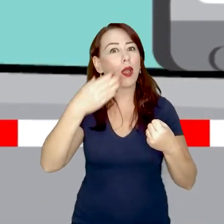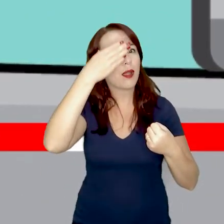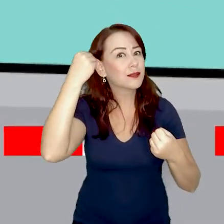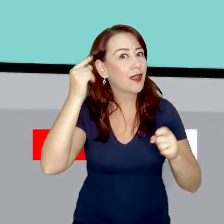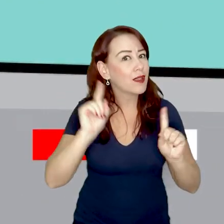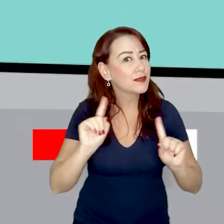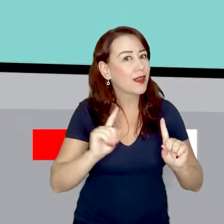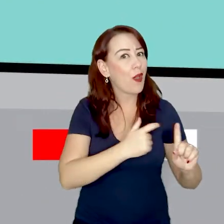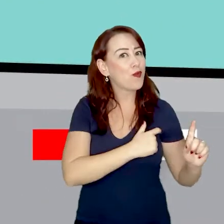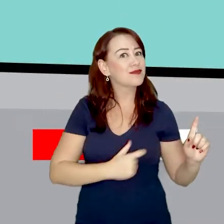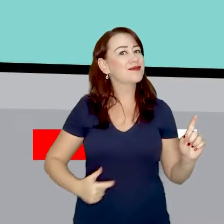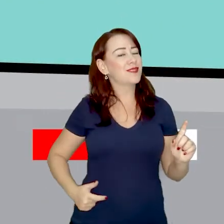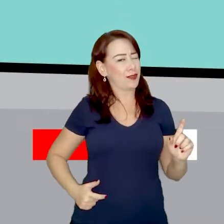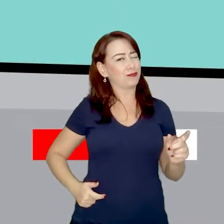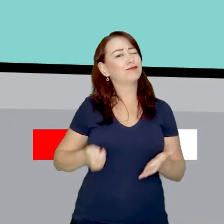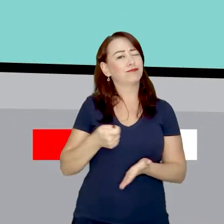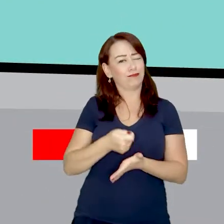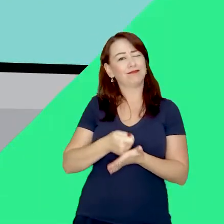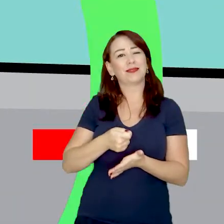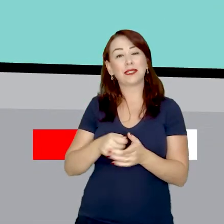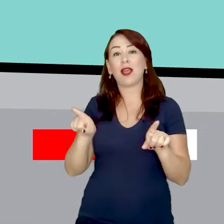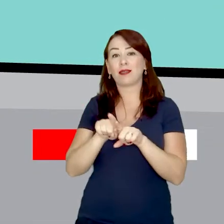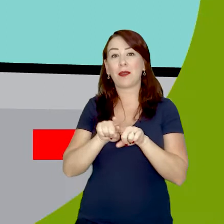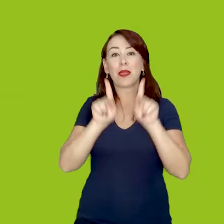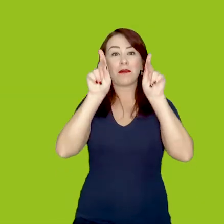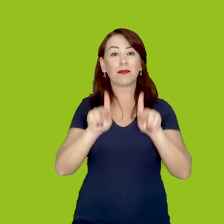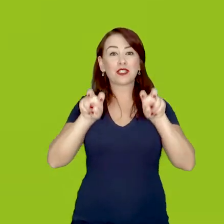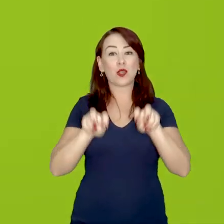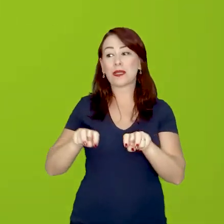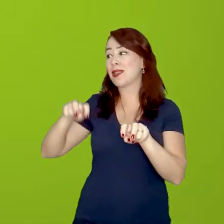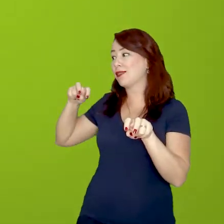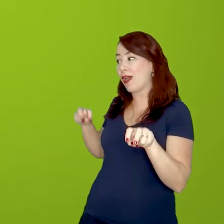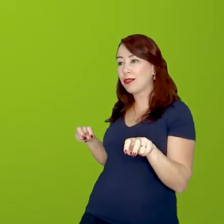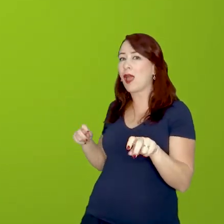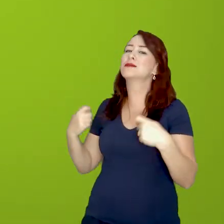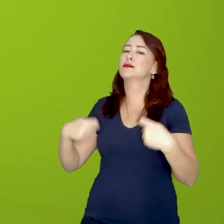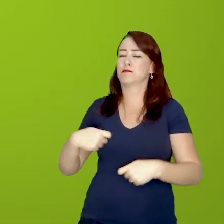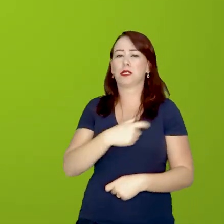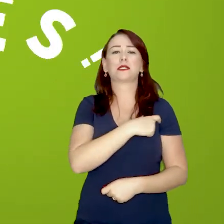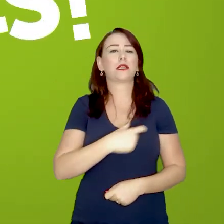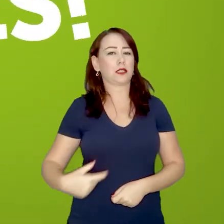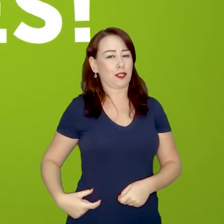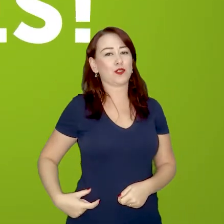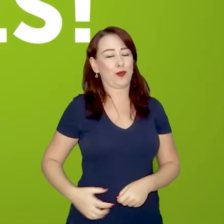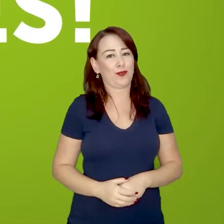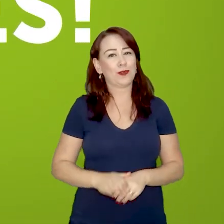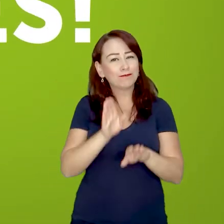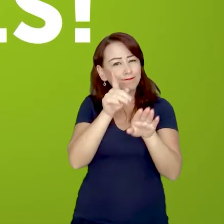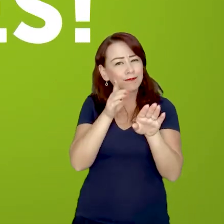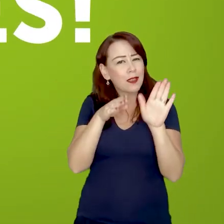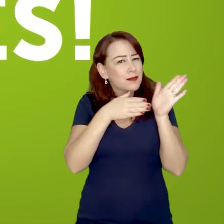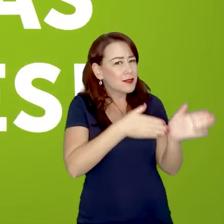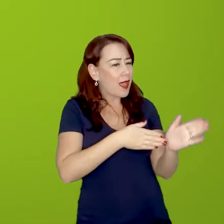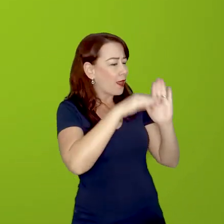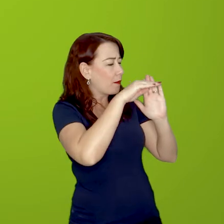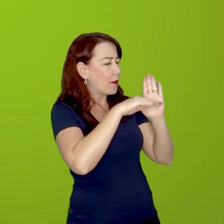o cinto de segurança é obrigatório, inclusive no banco de trás. Seguindo todas as orientações, a sua visita vai